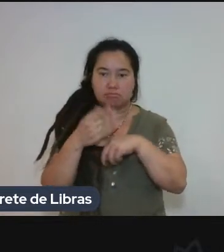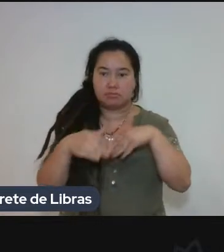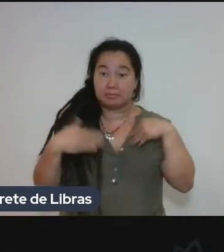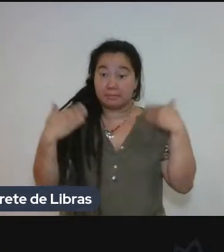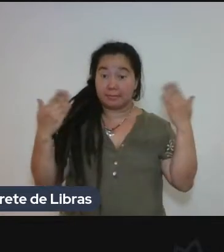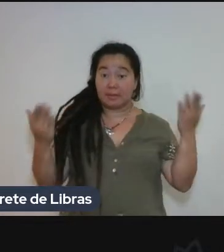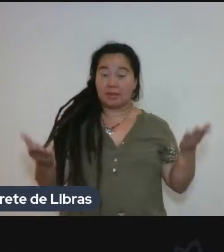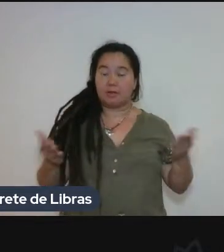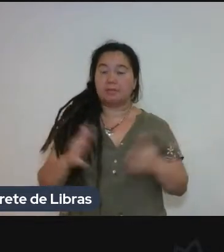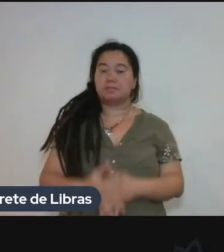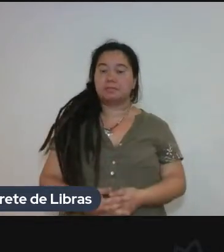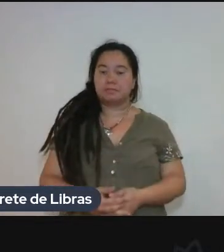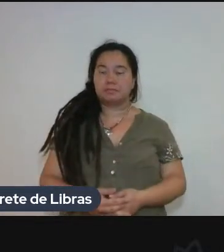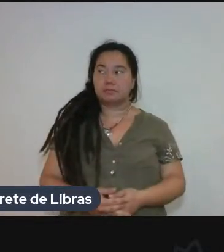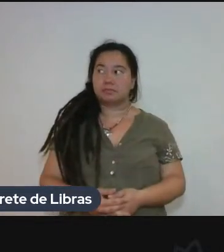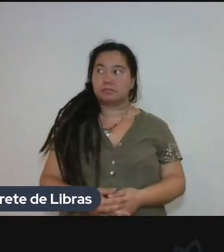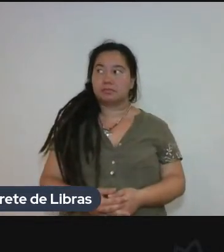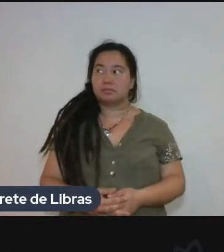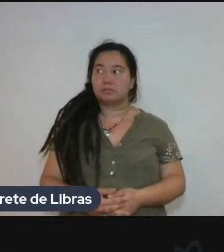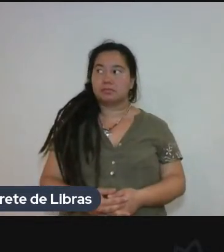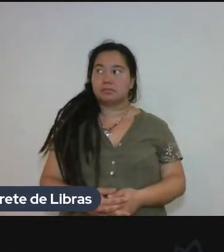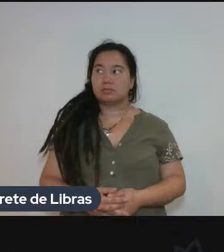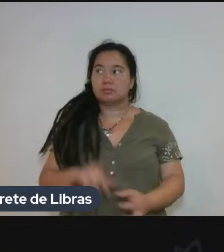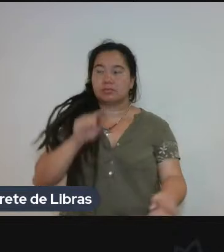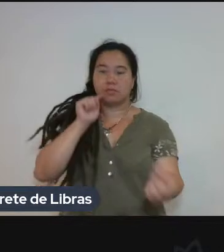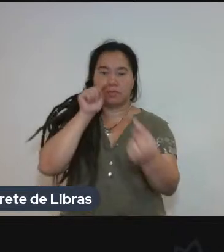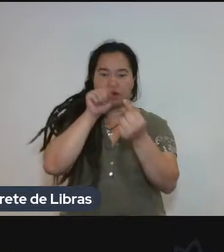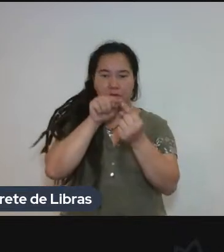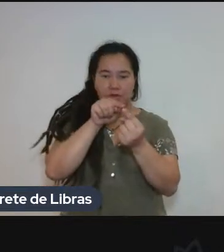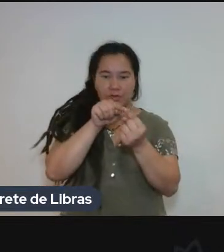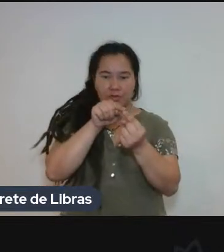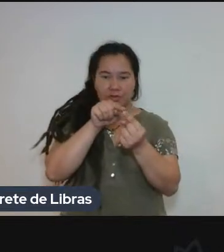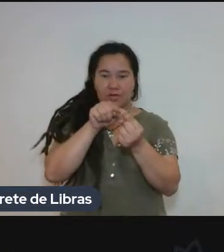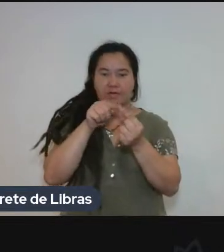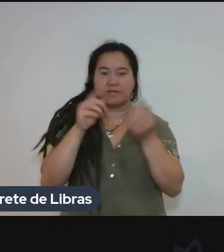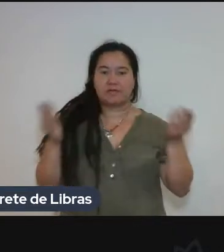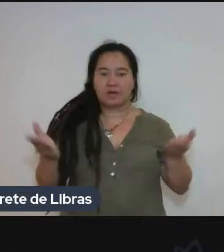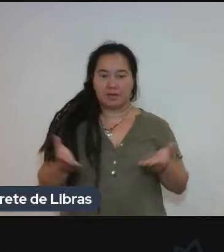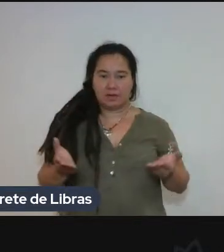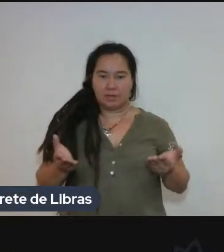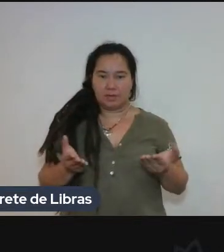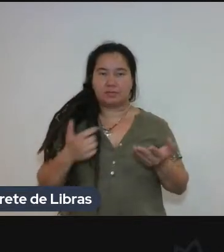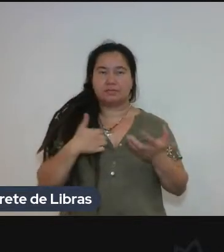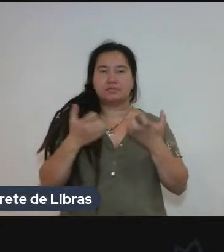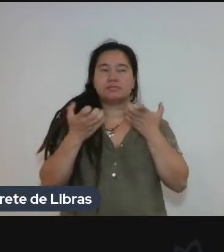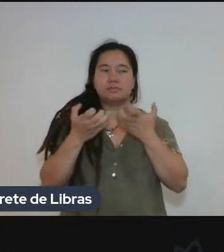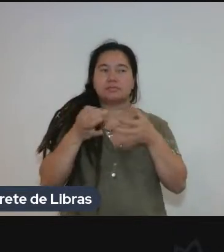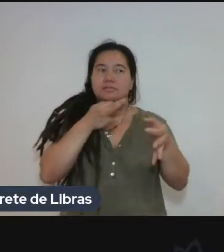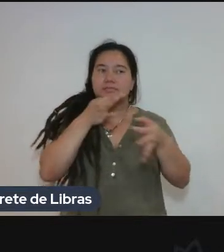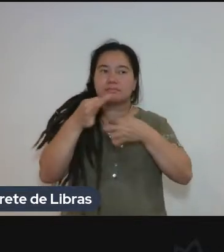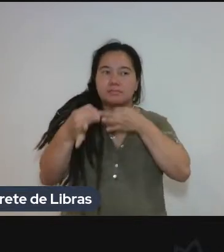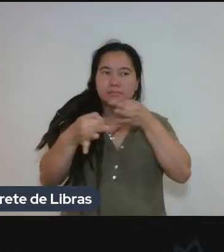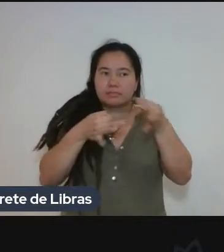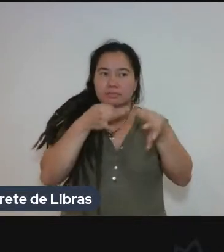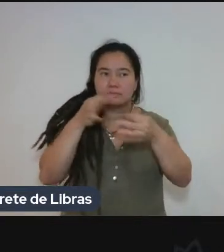nesse ruído, nesse espírito, que eu vou fazer algumas considerações aqui agora.